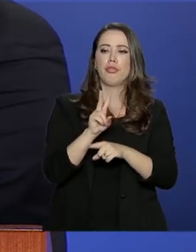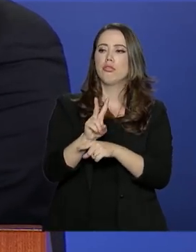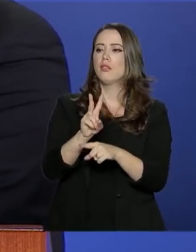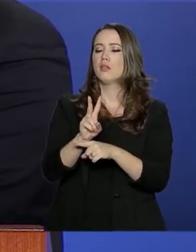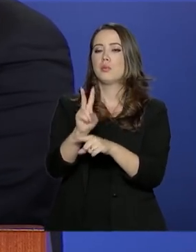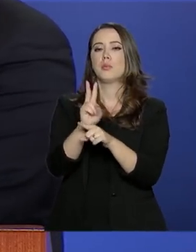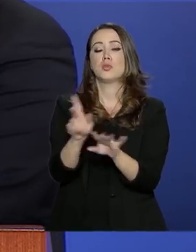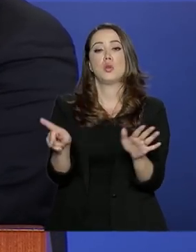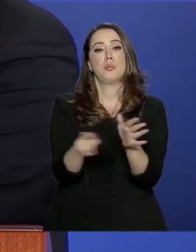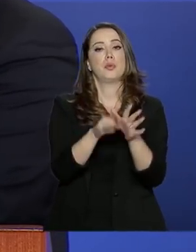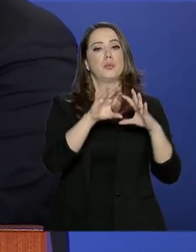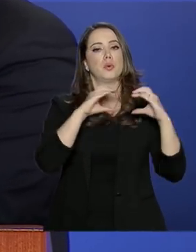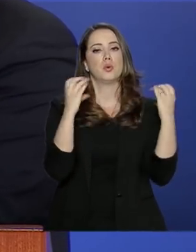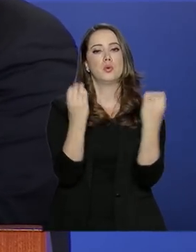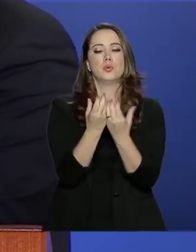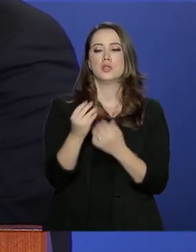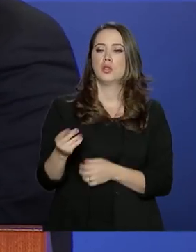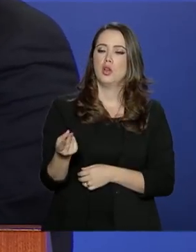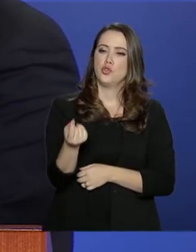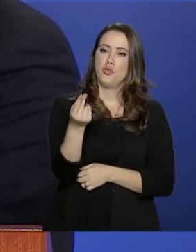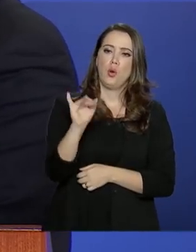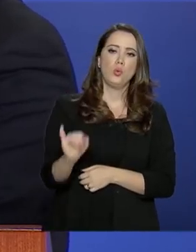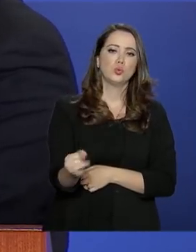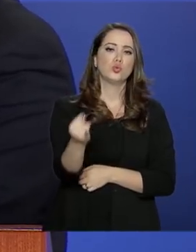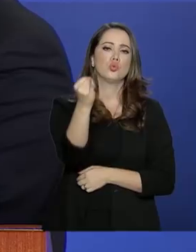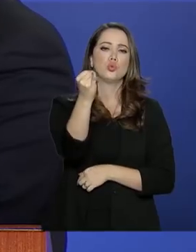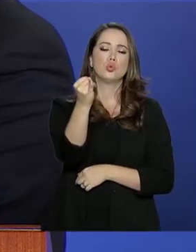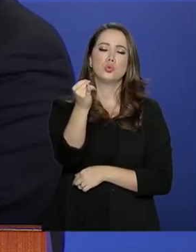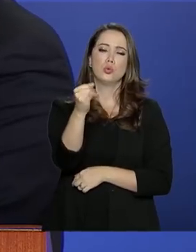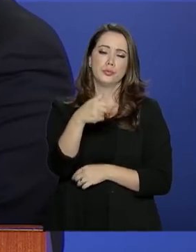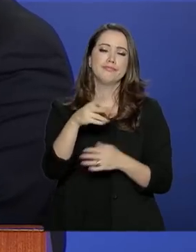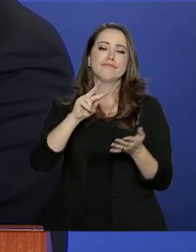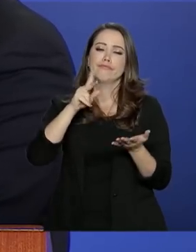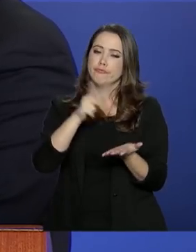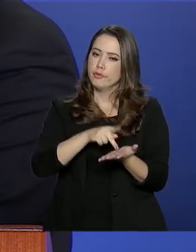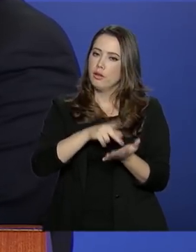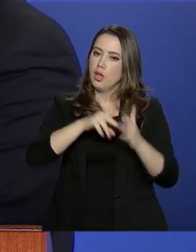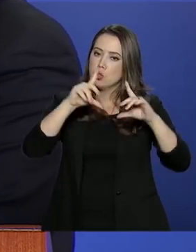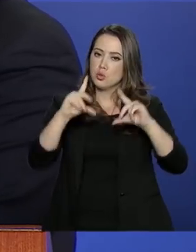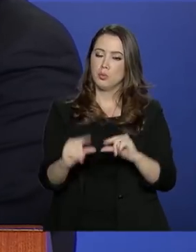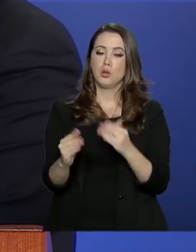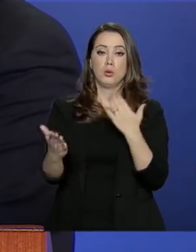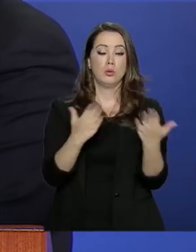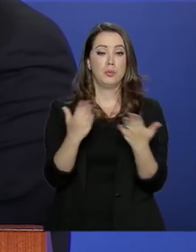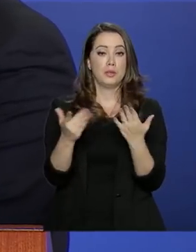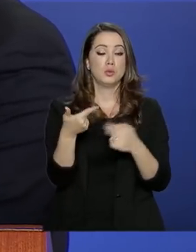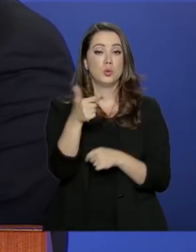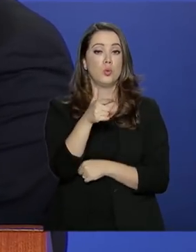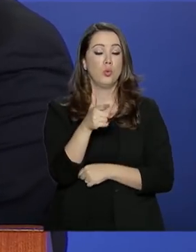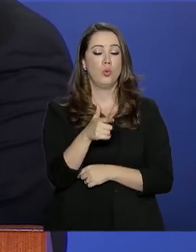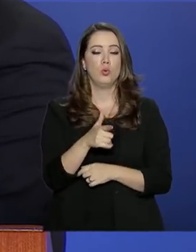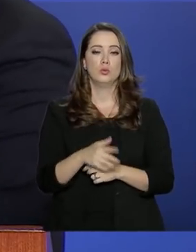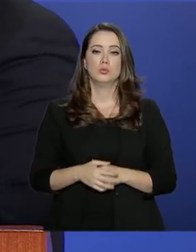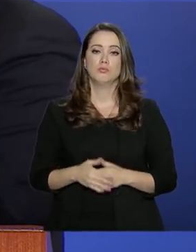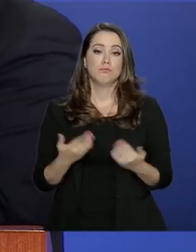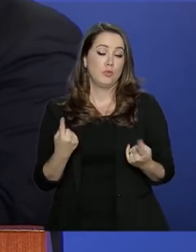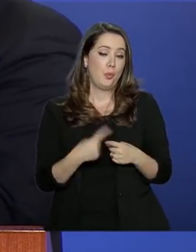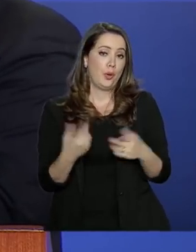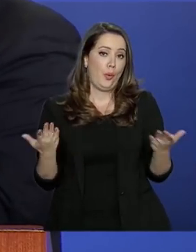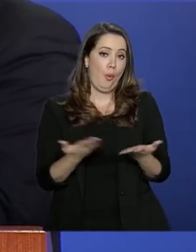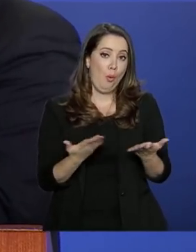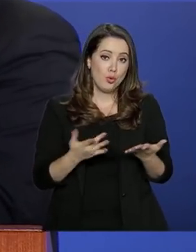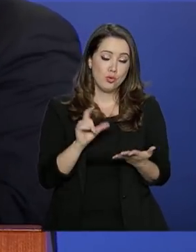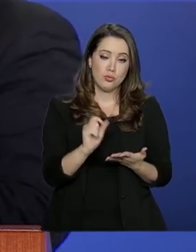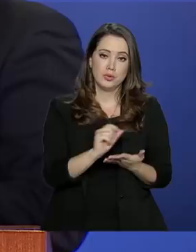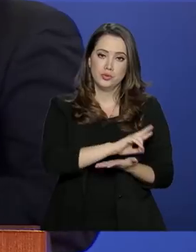comunidade a um juro que vai ser com certeza menor do que é oferecido na região. Porque hoje